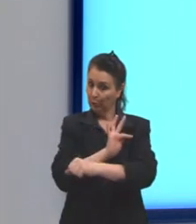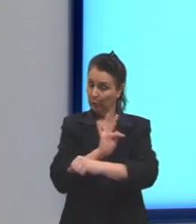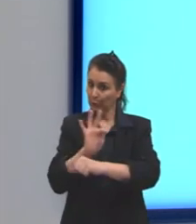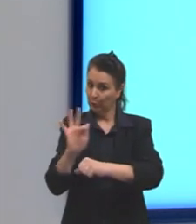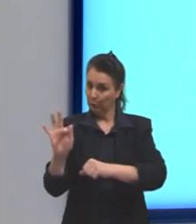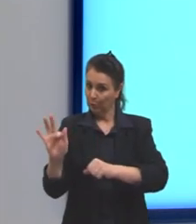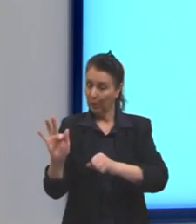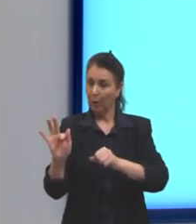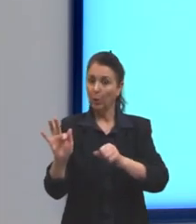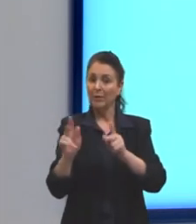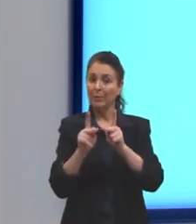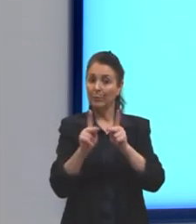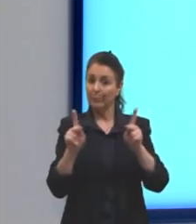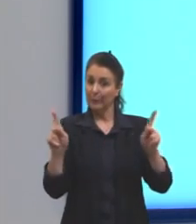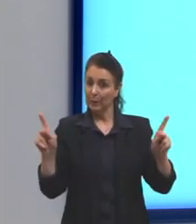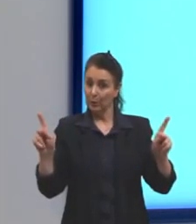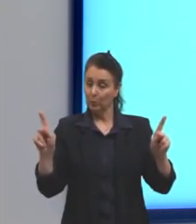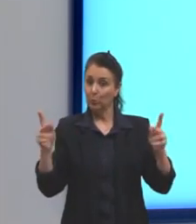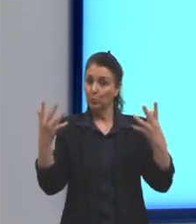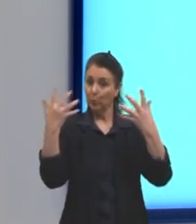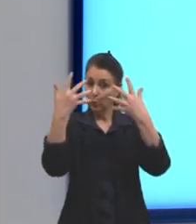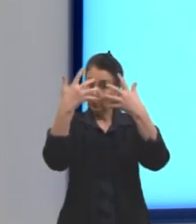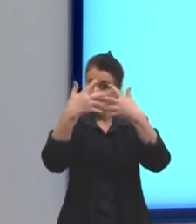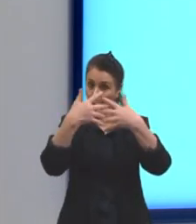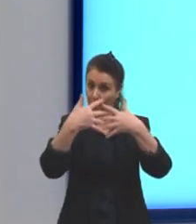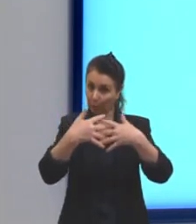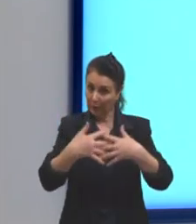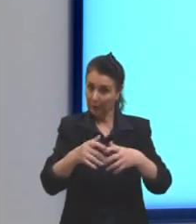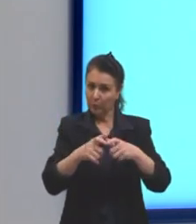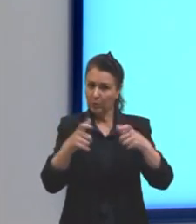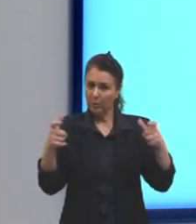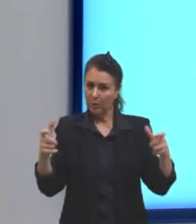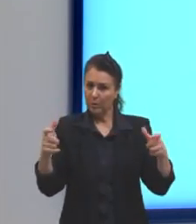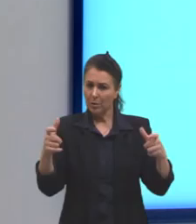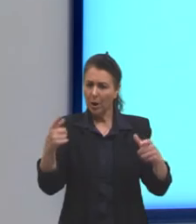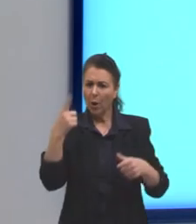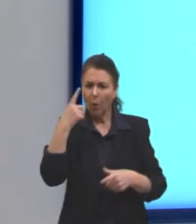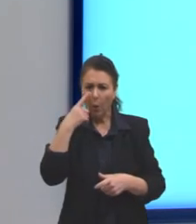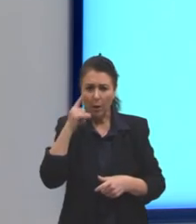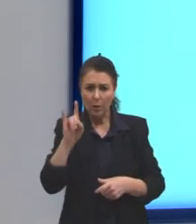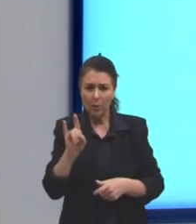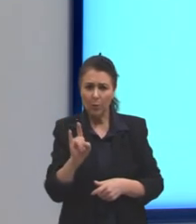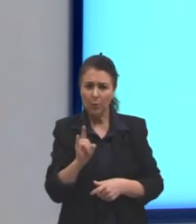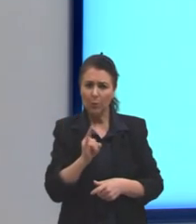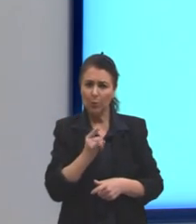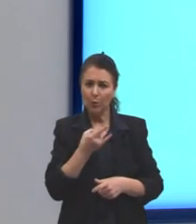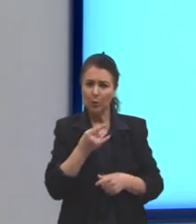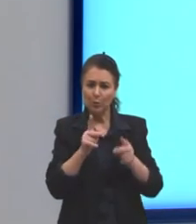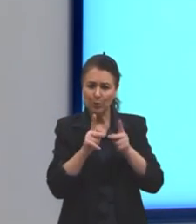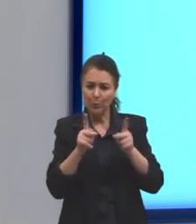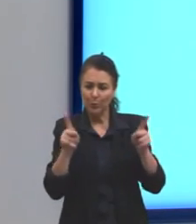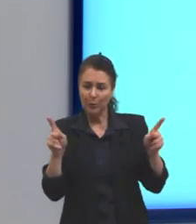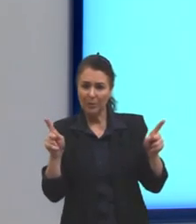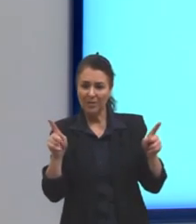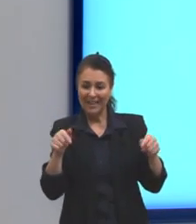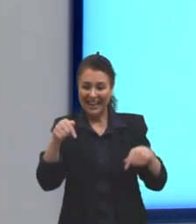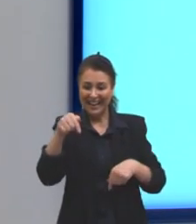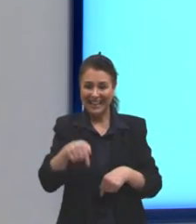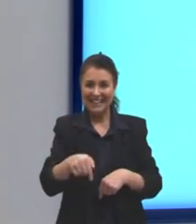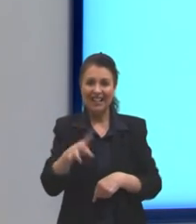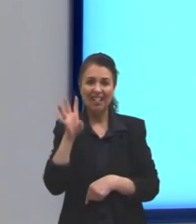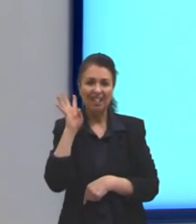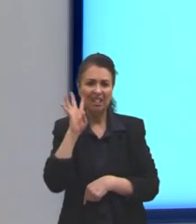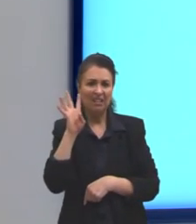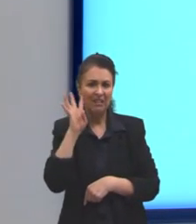complexos, períodos grandes. E olha esse último aqui, por exemplo. Aqui é legal, inclusive